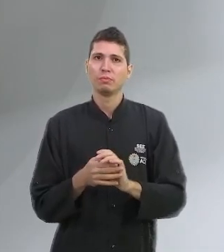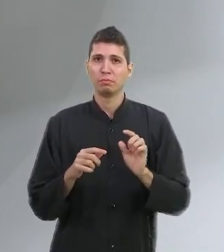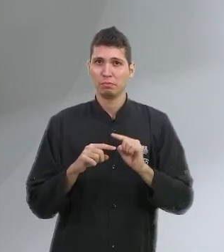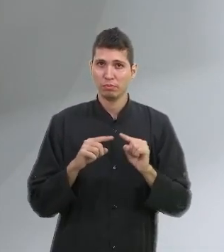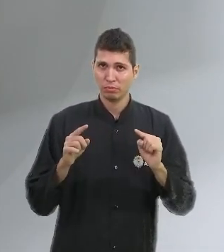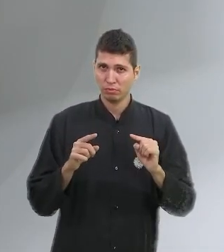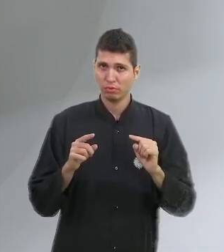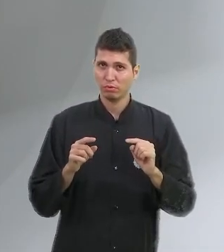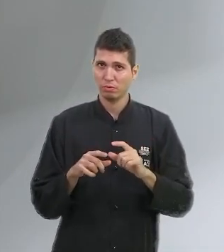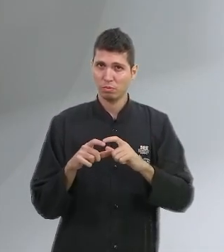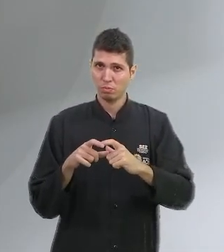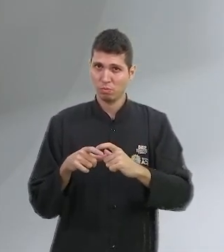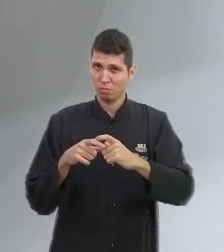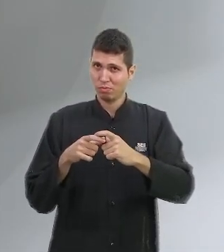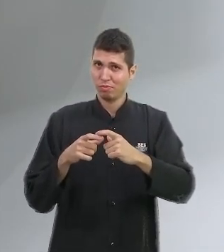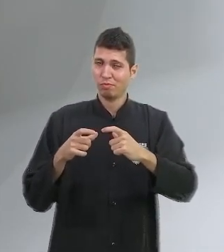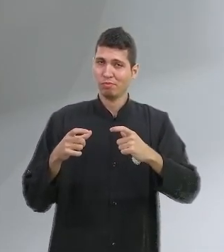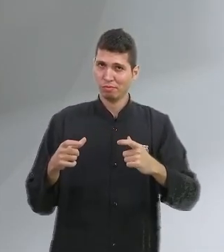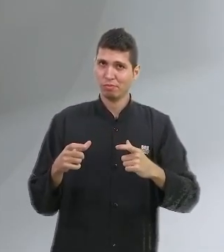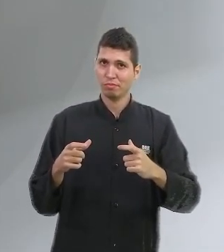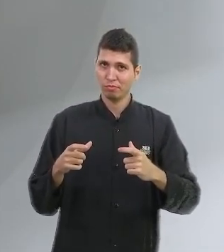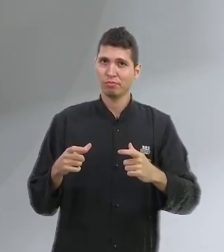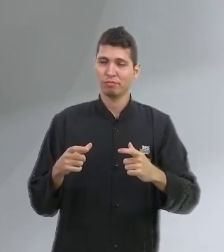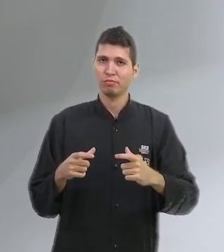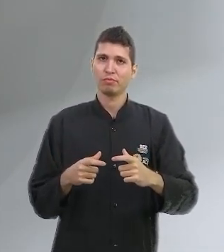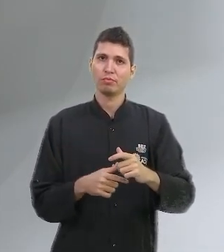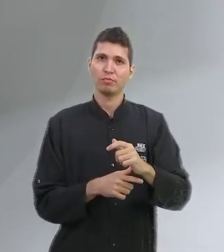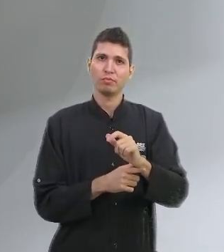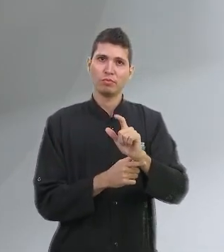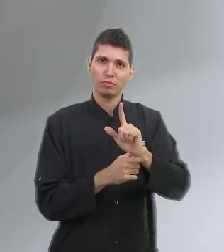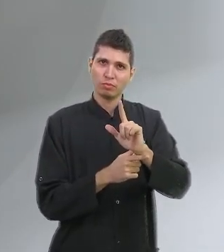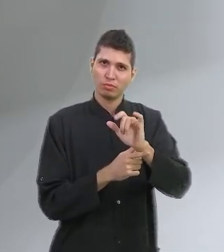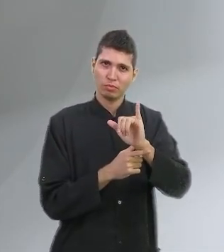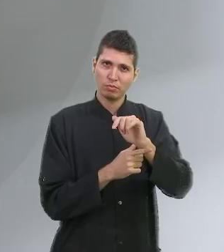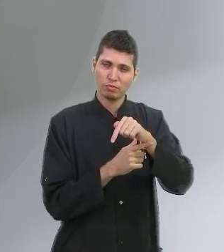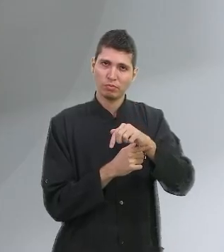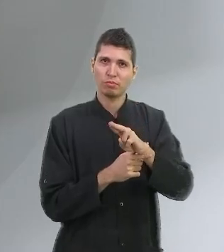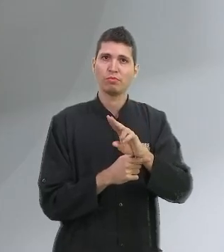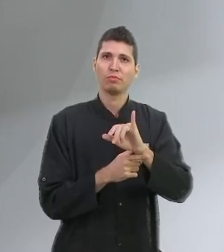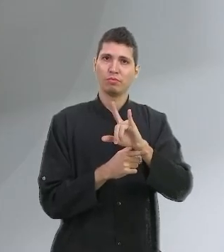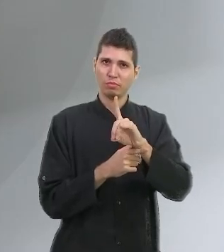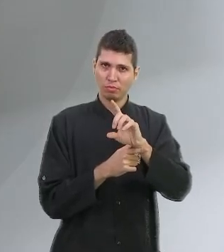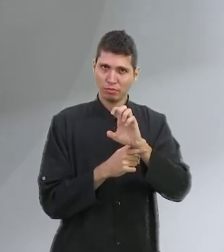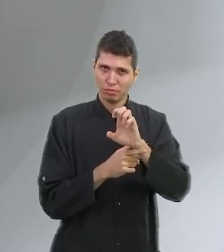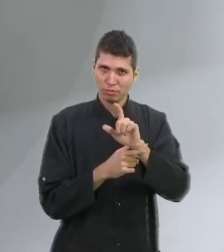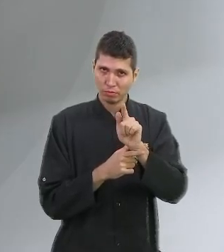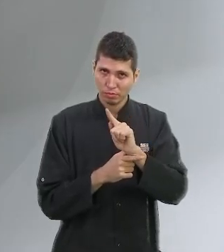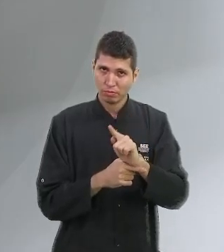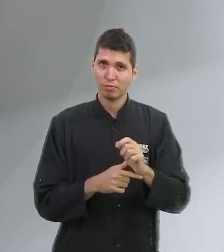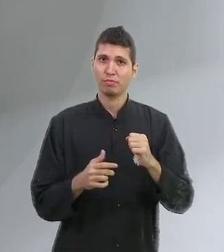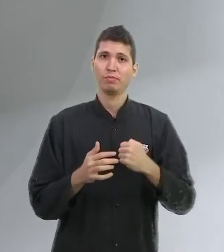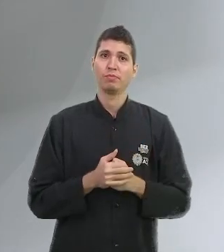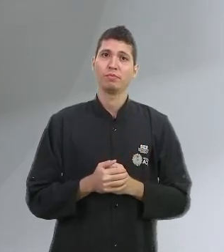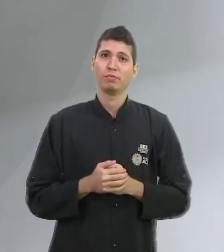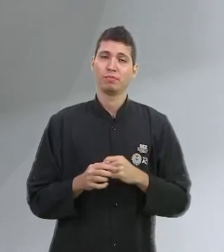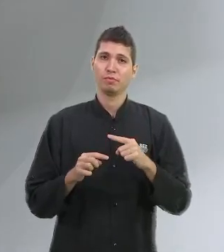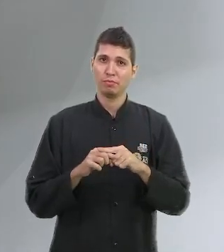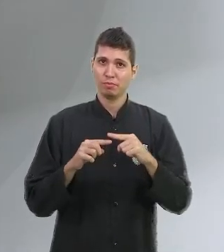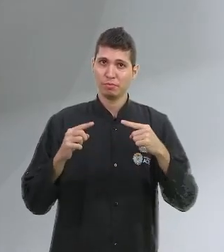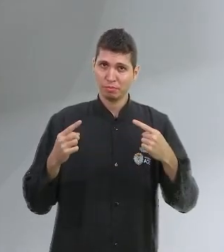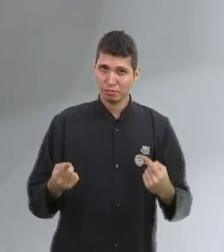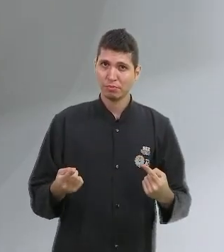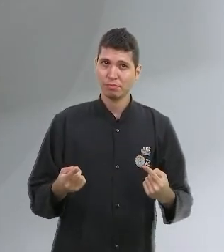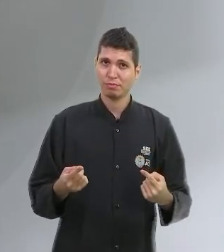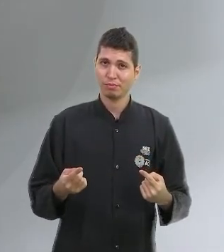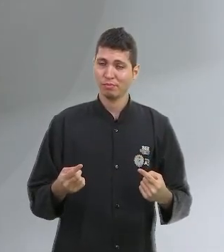financeiro para achar algum que tenha liquidez diária e renda um pouco mais. Mas todos, em via de regra, quase